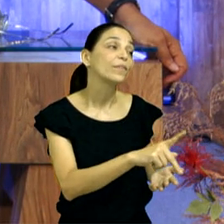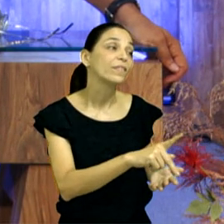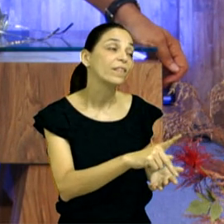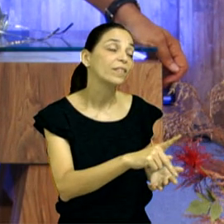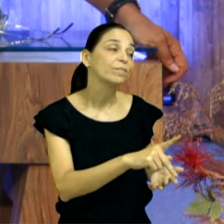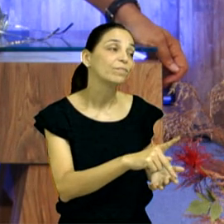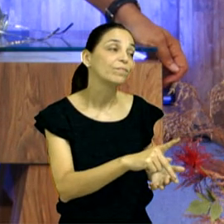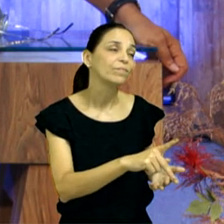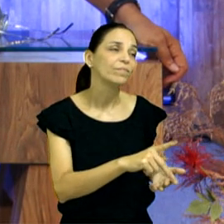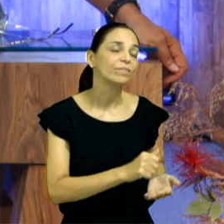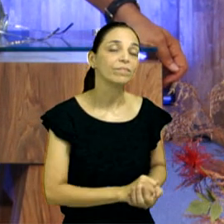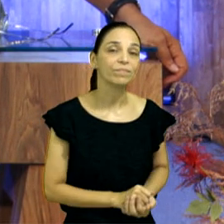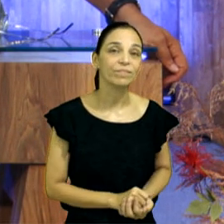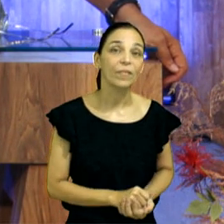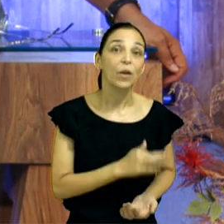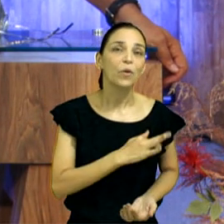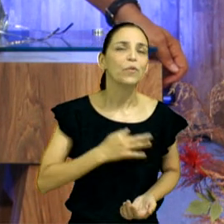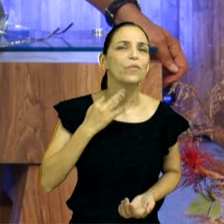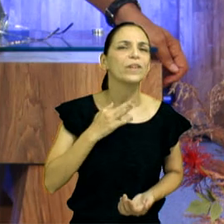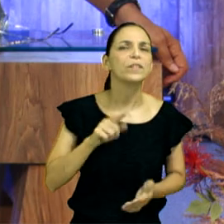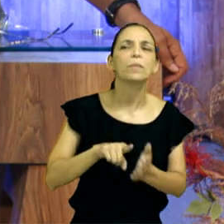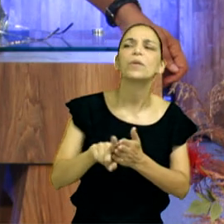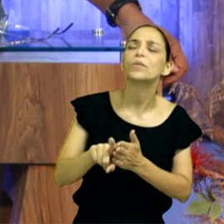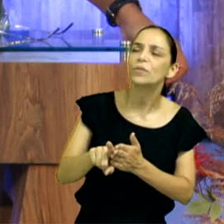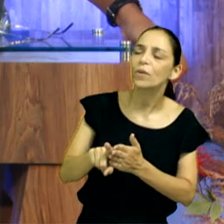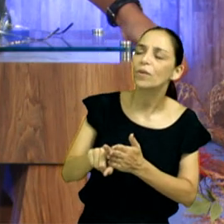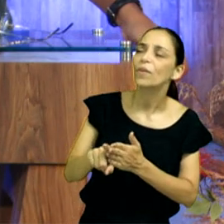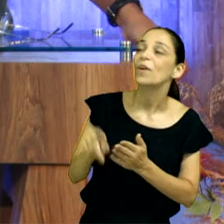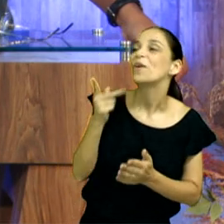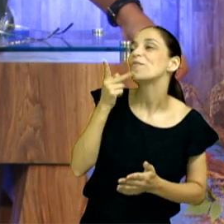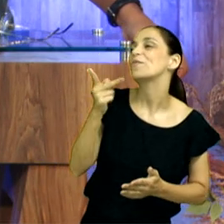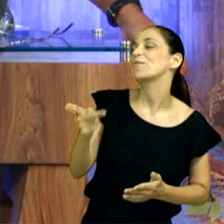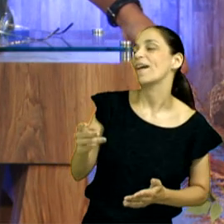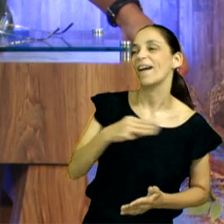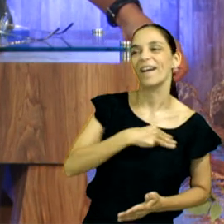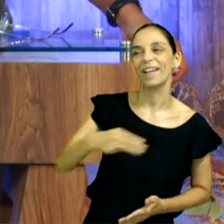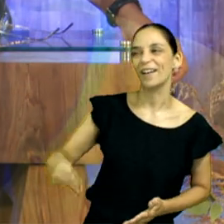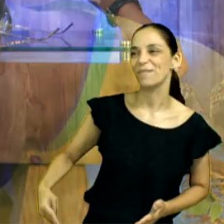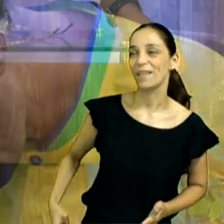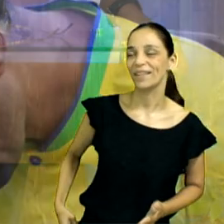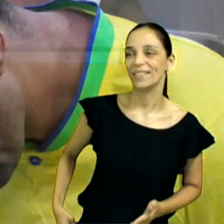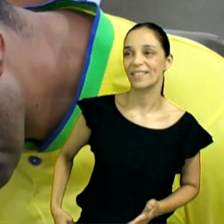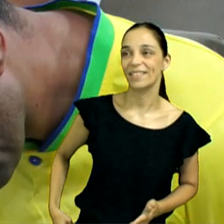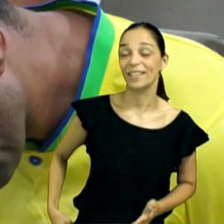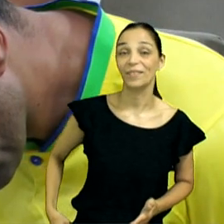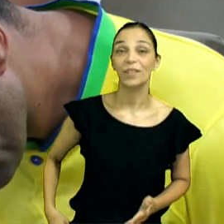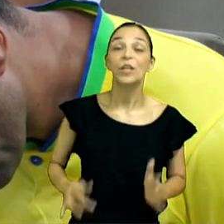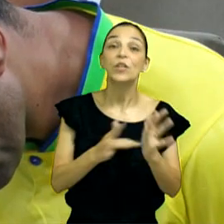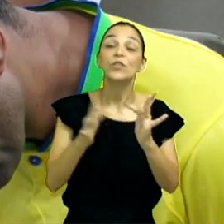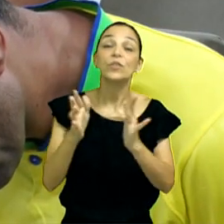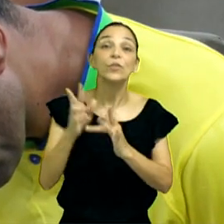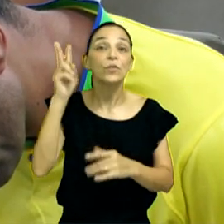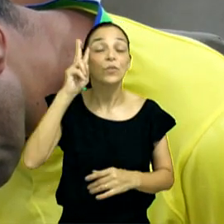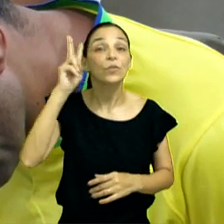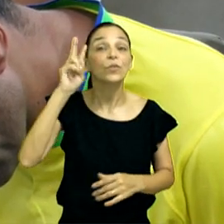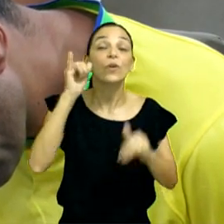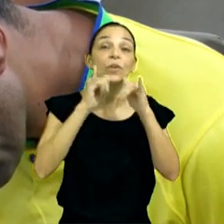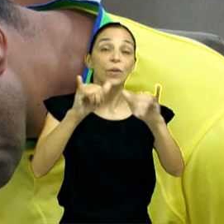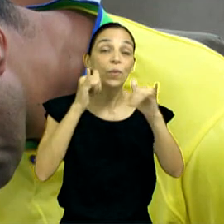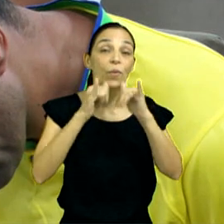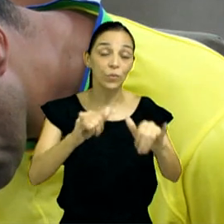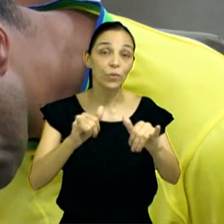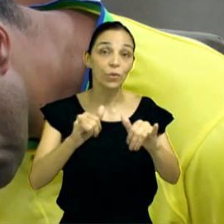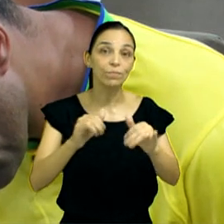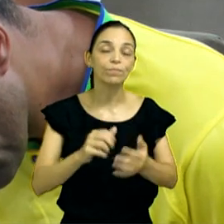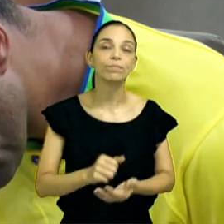E ele disse, o fariseu, diz a mestre, 41, um certo credor tinha dois devedores, um devia-lhe